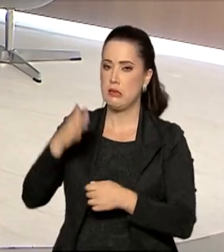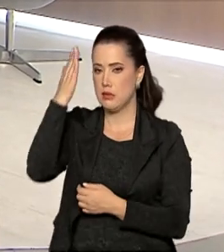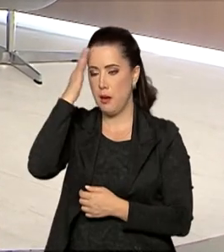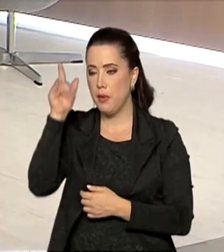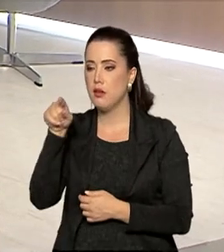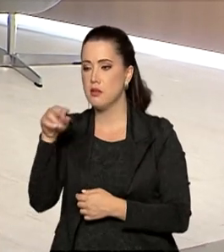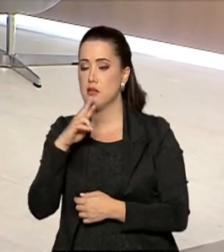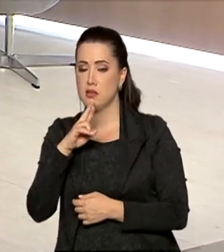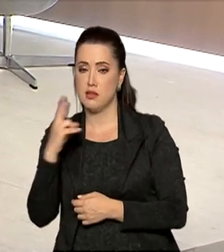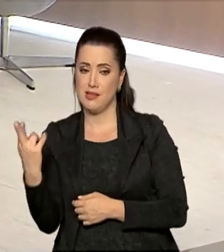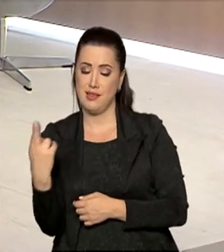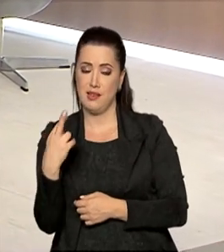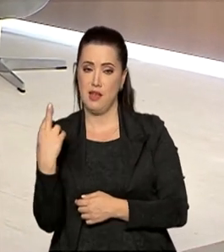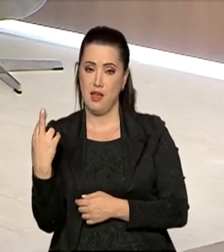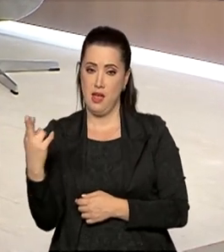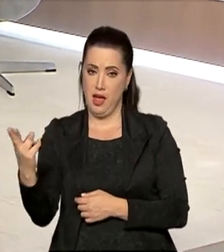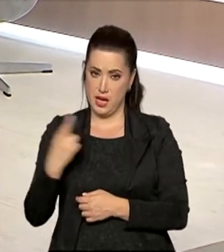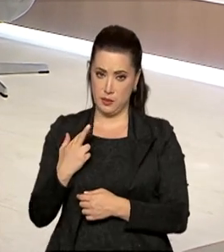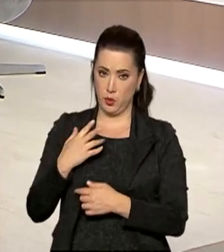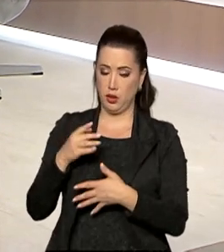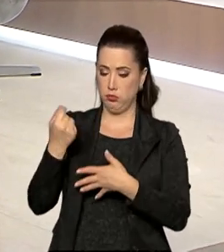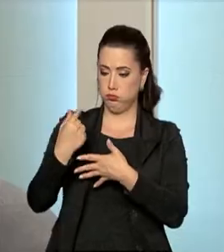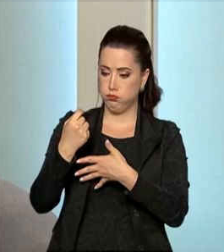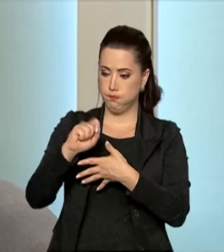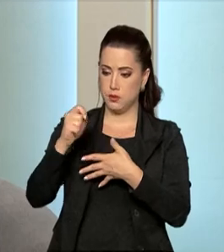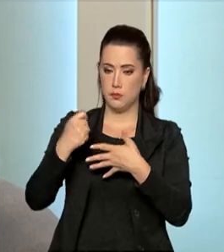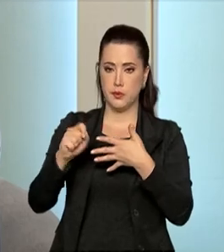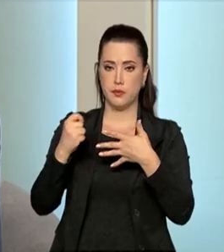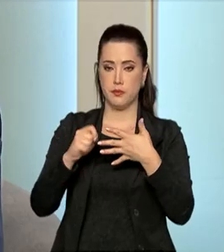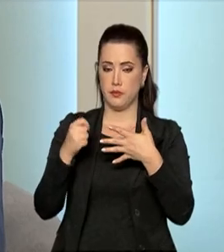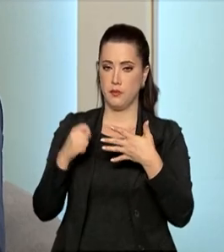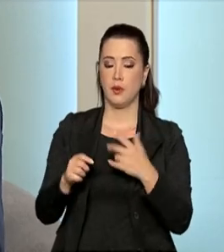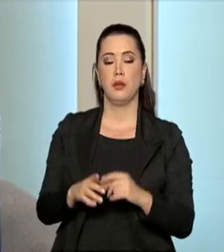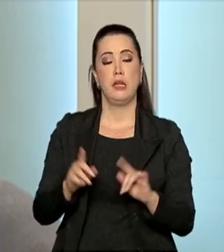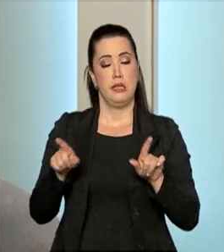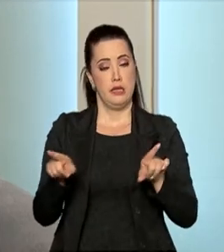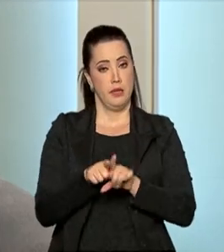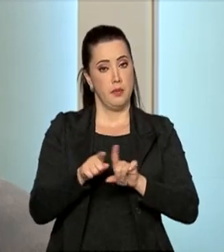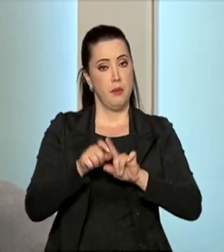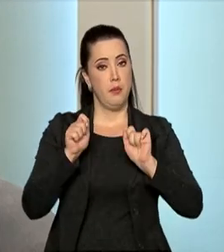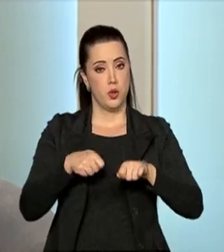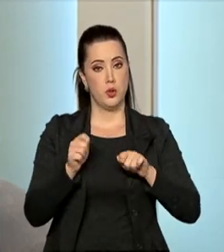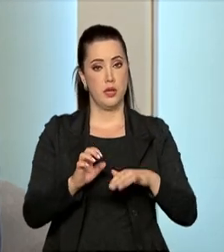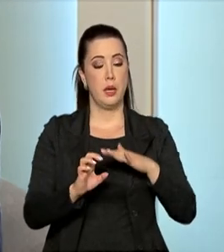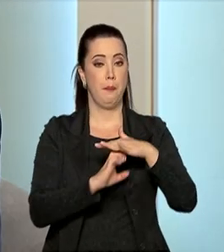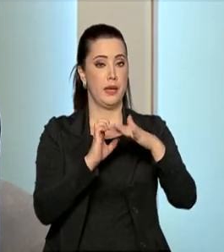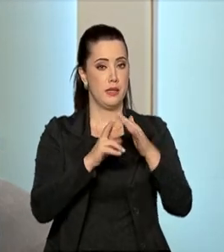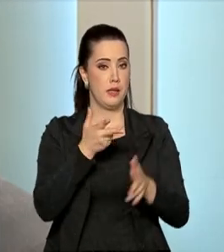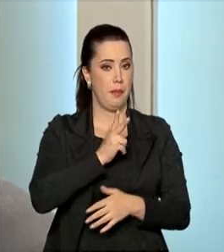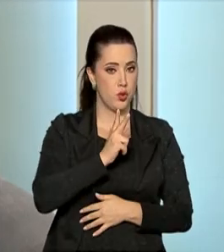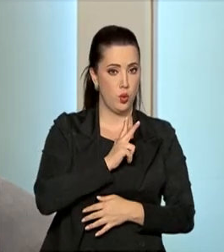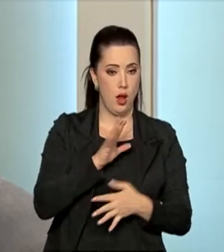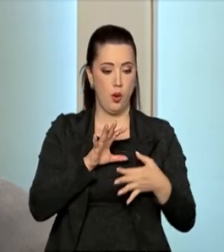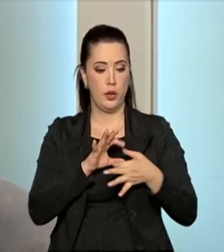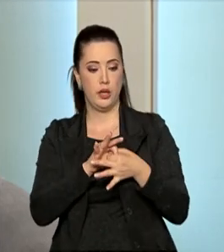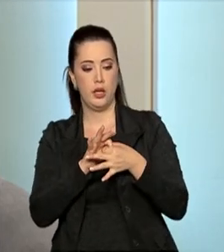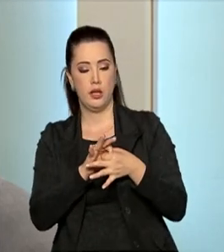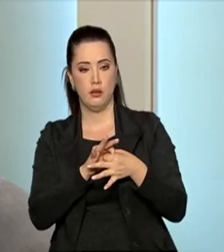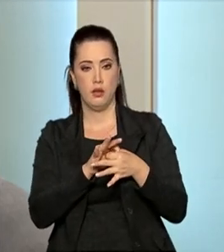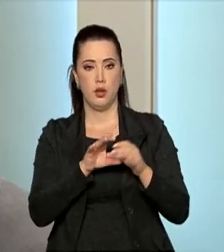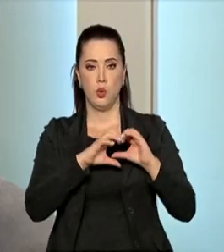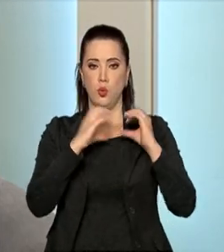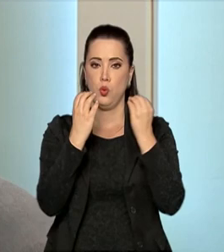inovador, que é a possibilidade de constituição de pessoas jurídicas e parcerias entre indígenas e